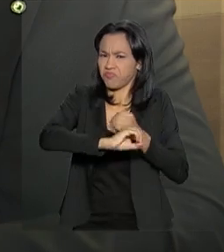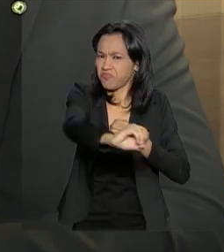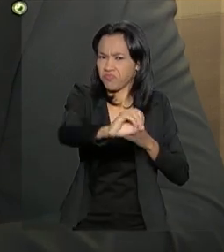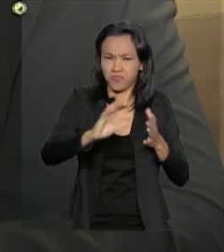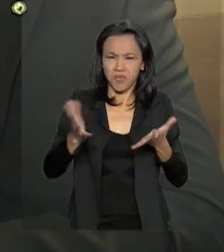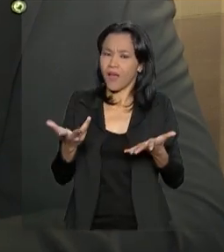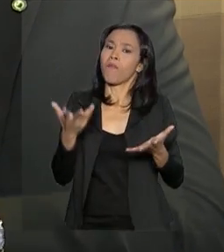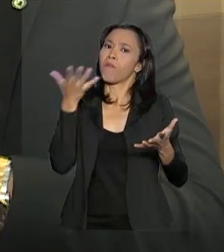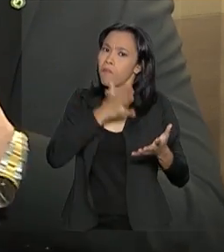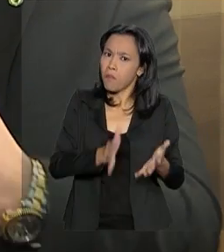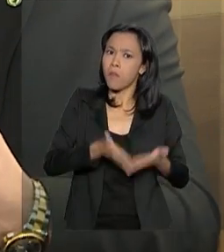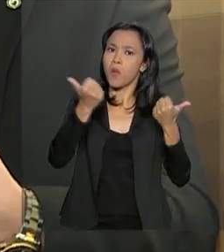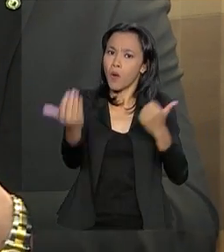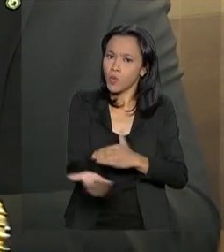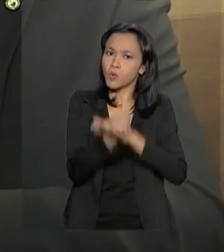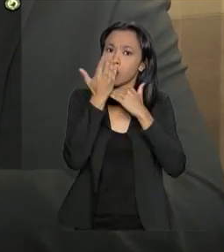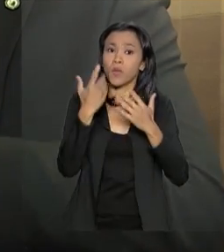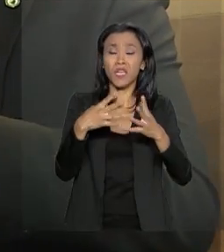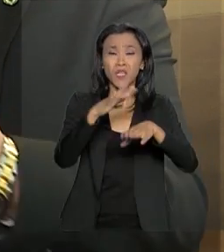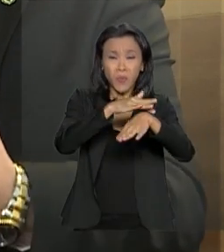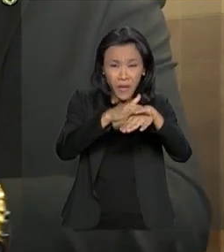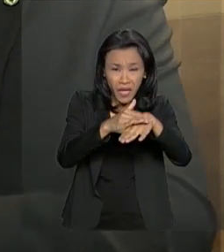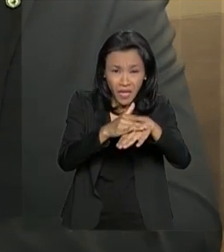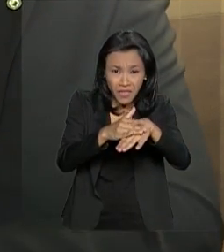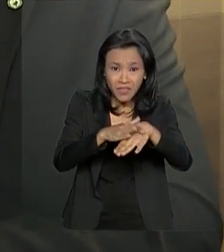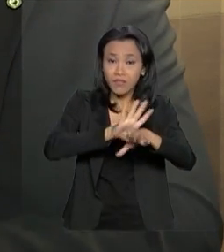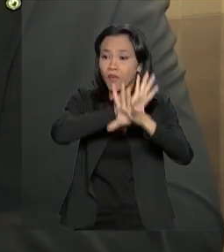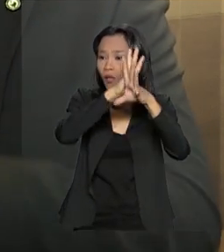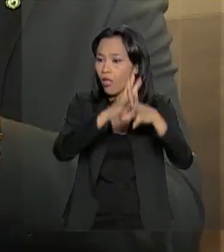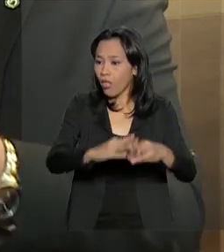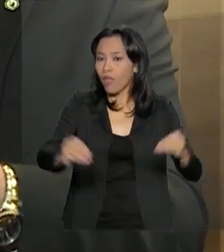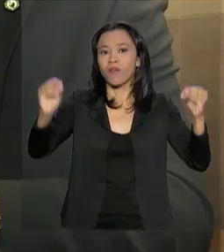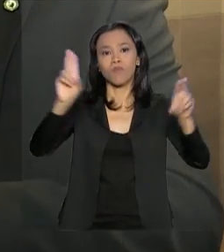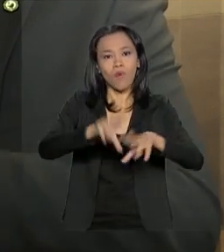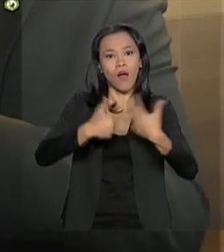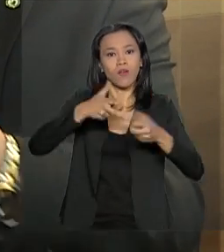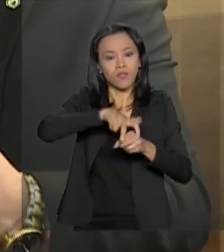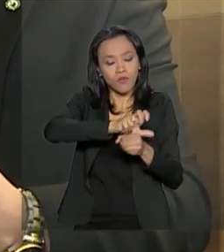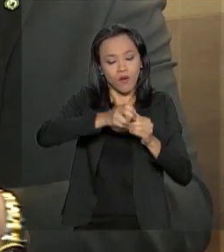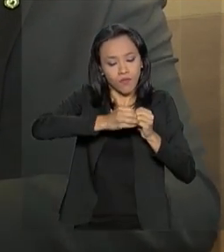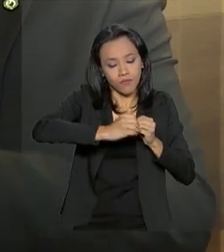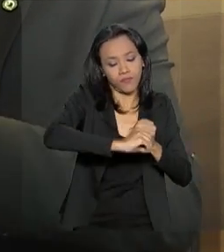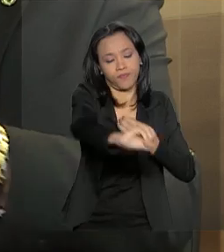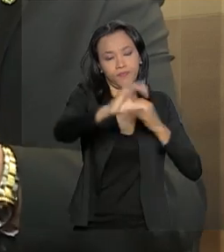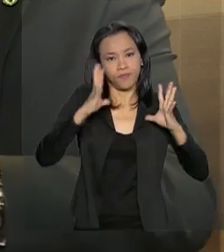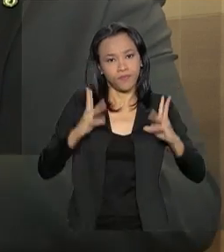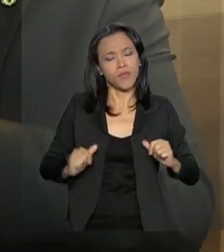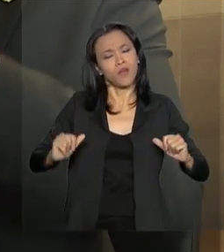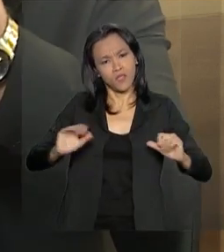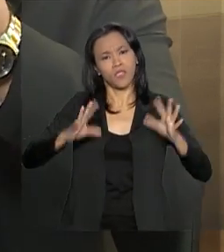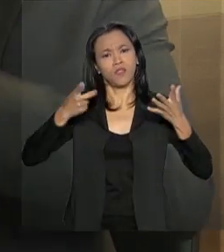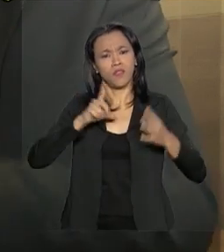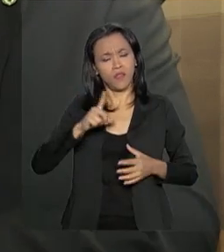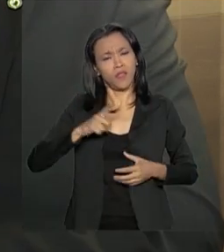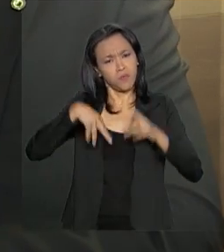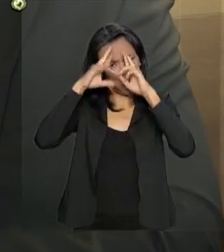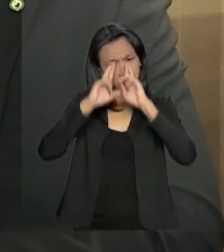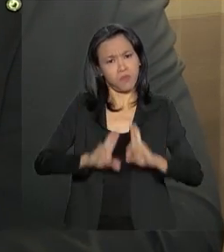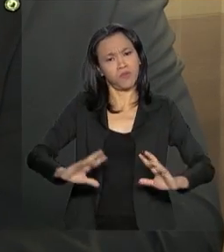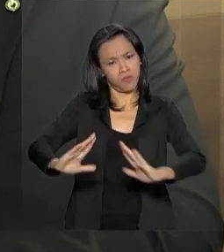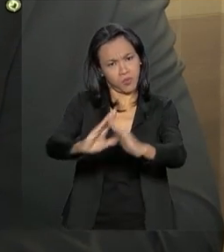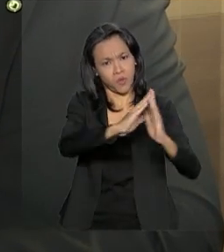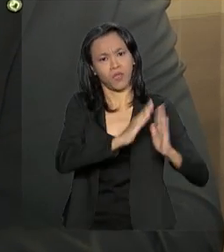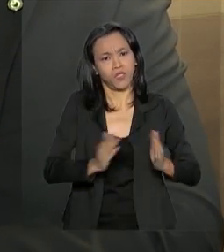há muito foram superadas. Ou seja, que a população tenha o mínimo de dignidade para poder morar e viver bem e gerar